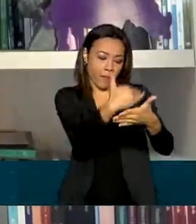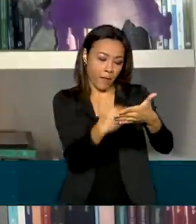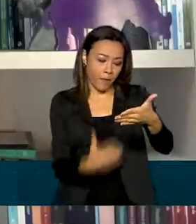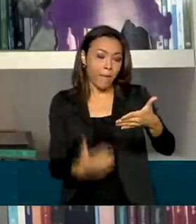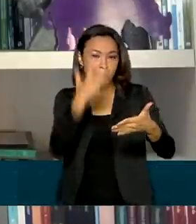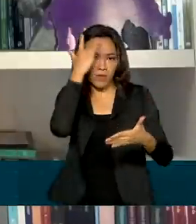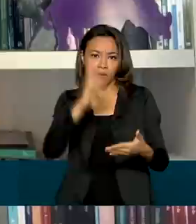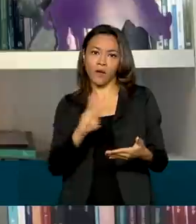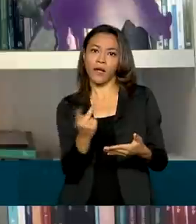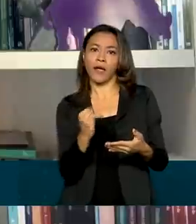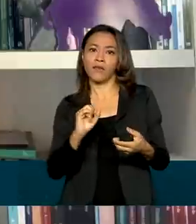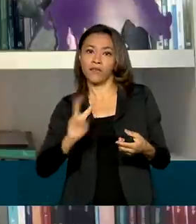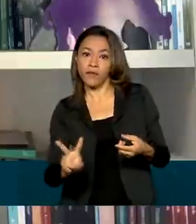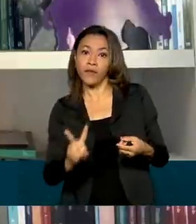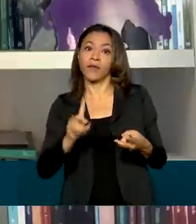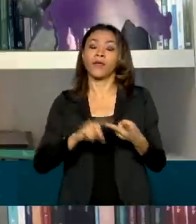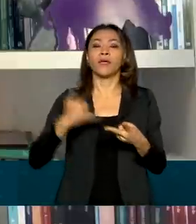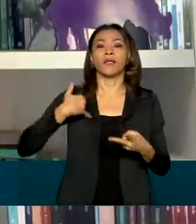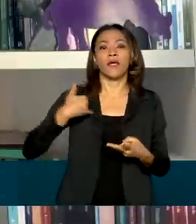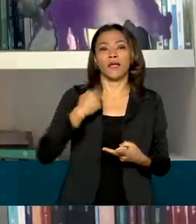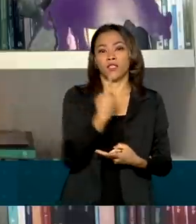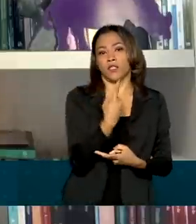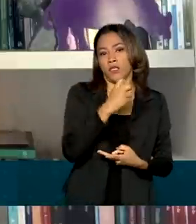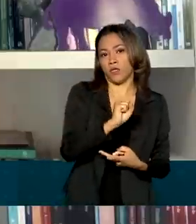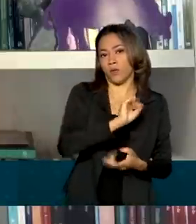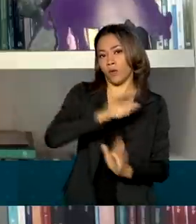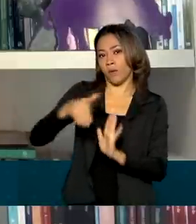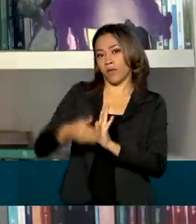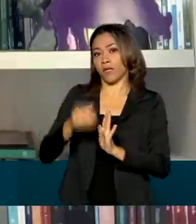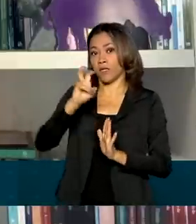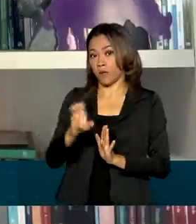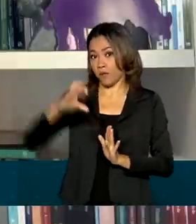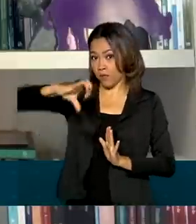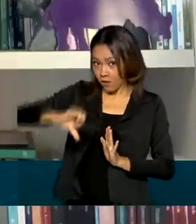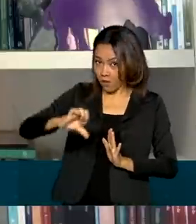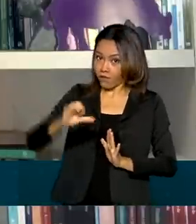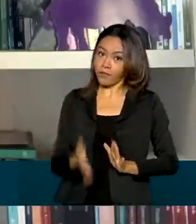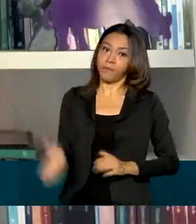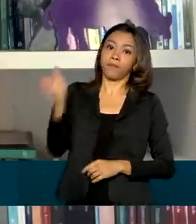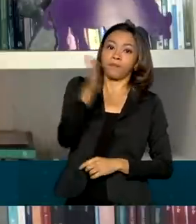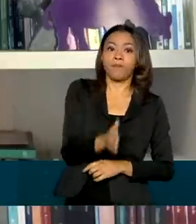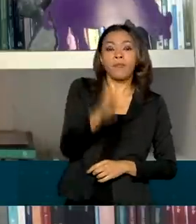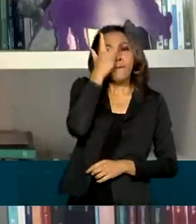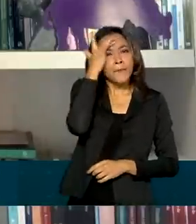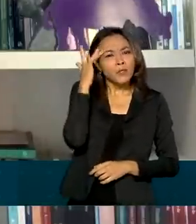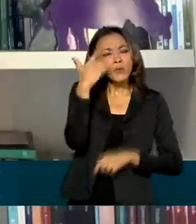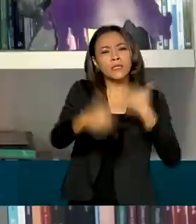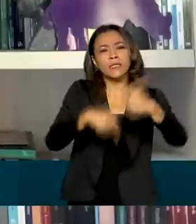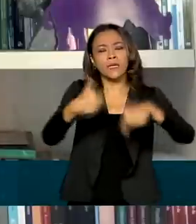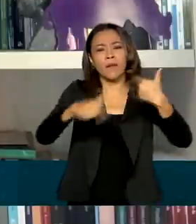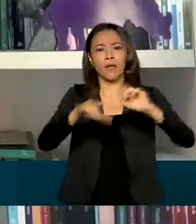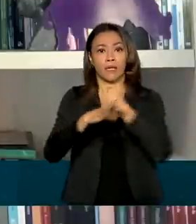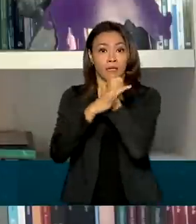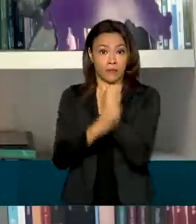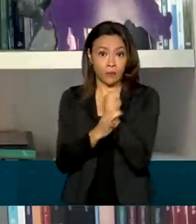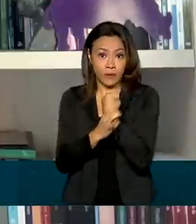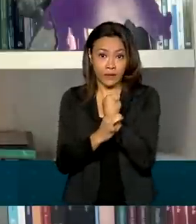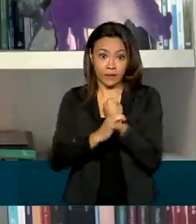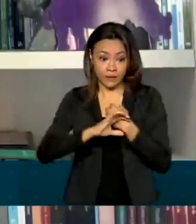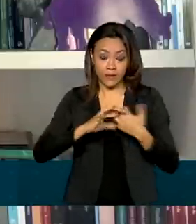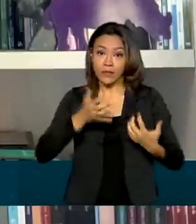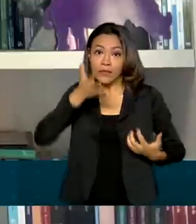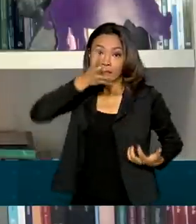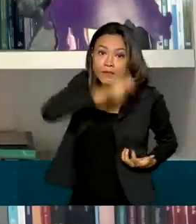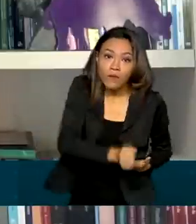com HIV AIDS com idade entre 18 e 59 anos. Pessoas que atuam nas forças de segurança e salvamento